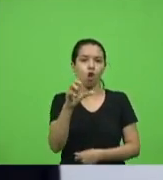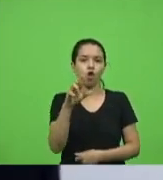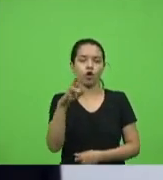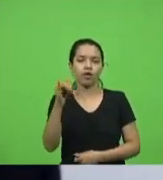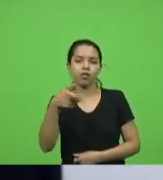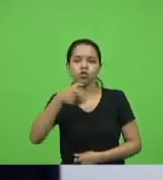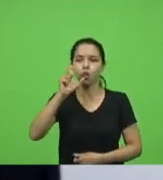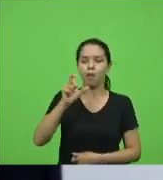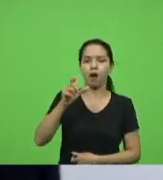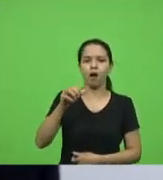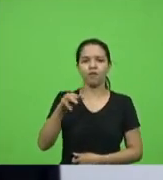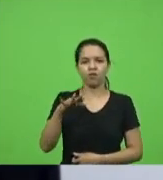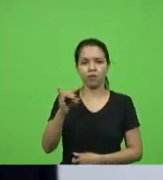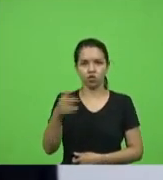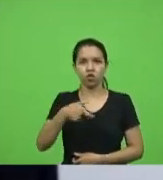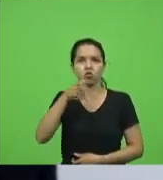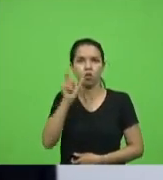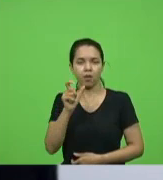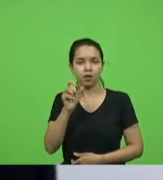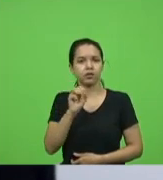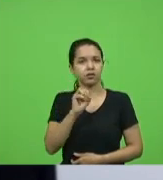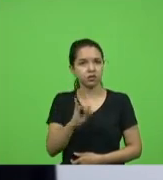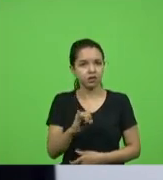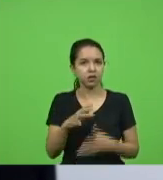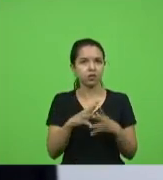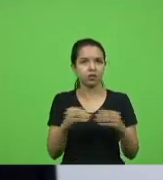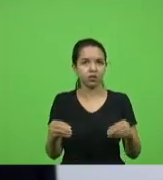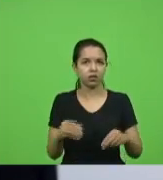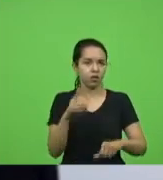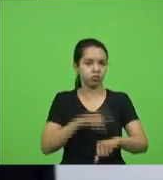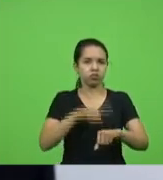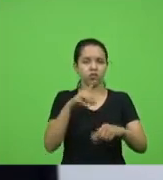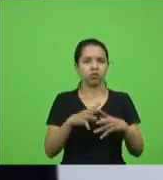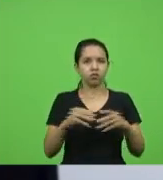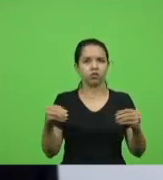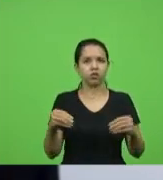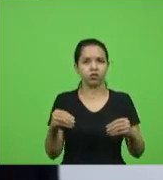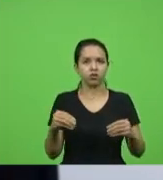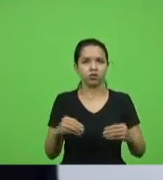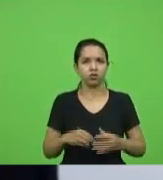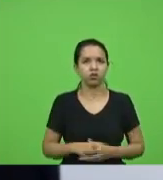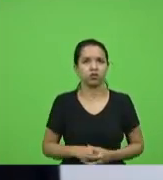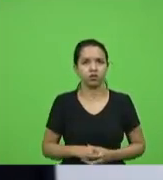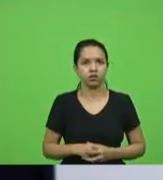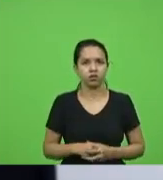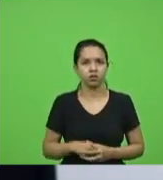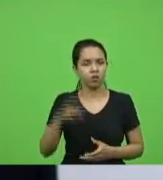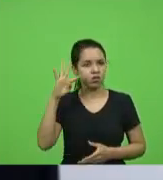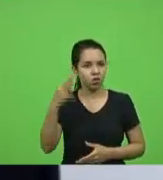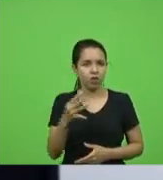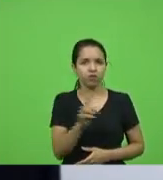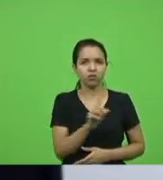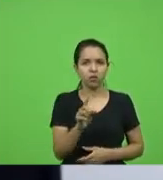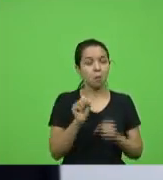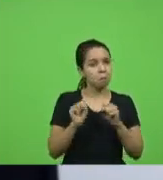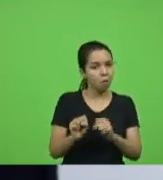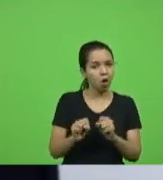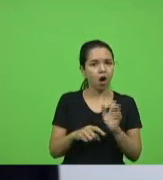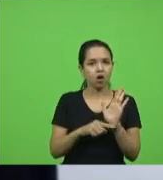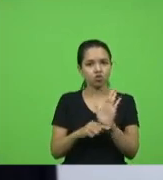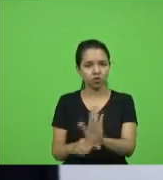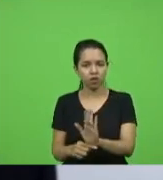eu tomei se resolvesse resolvia não resolveu não resolve pode ajudar algum